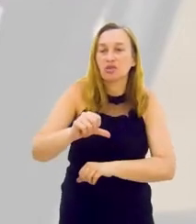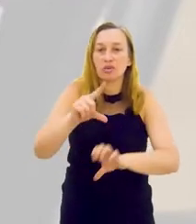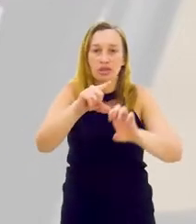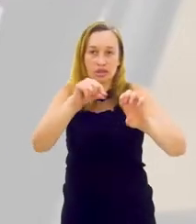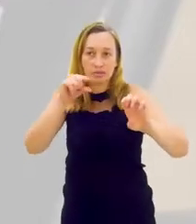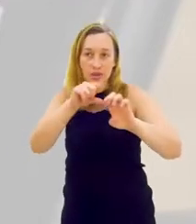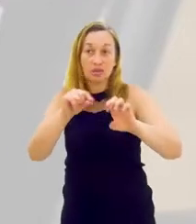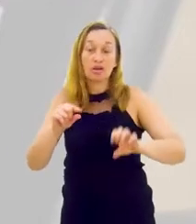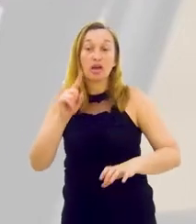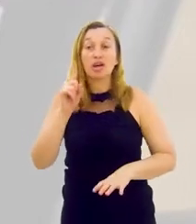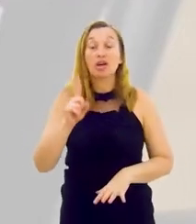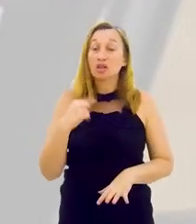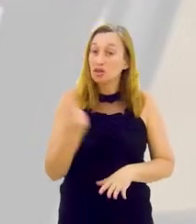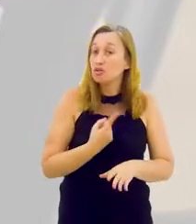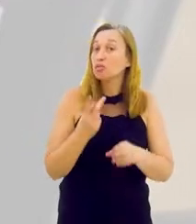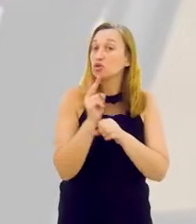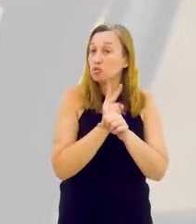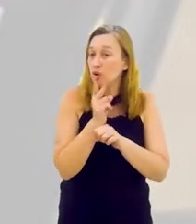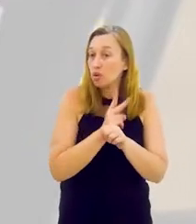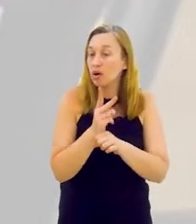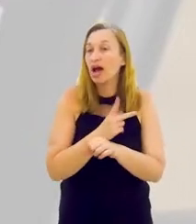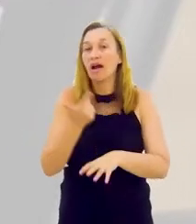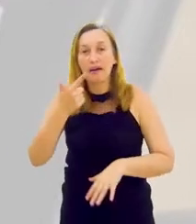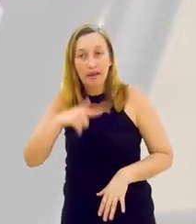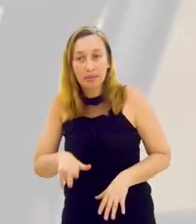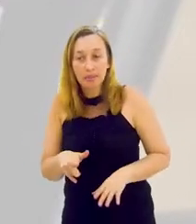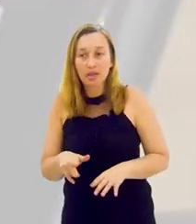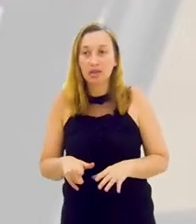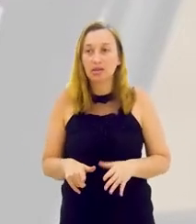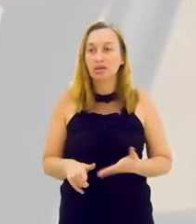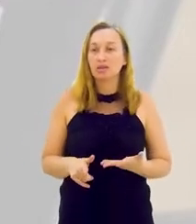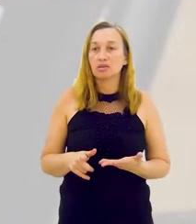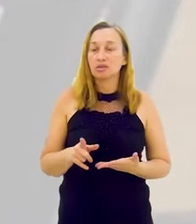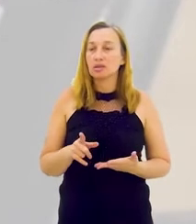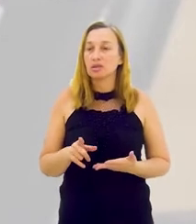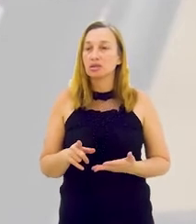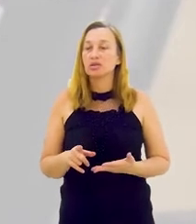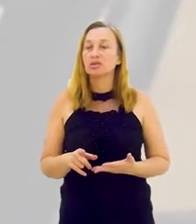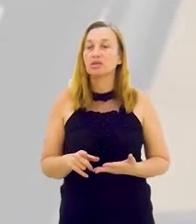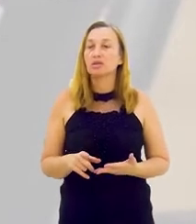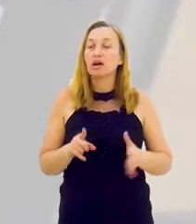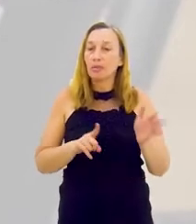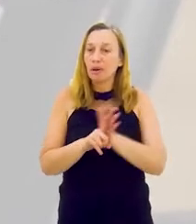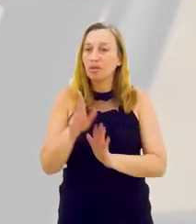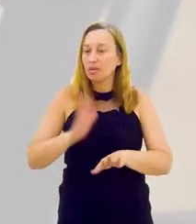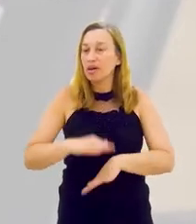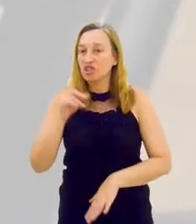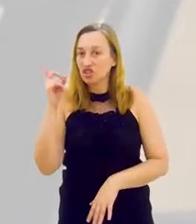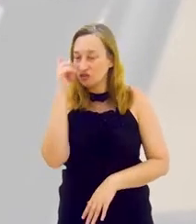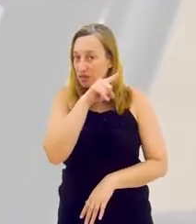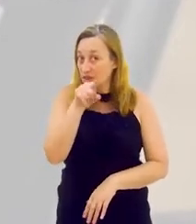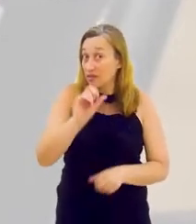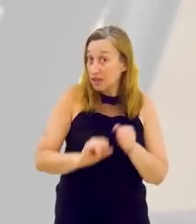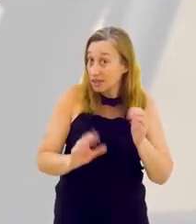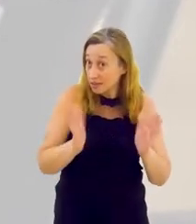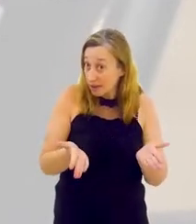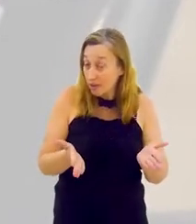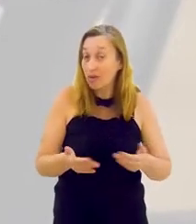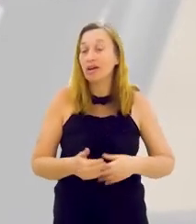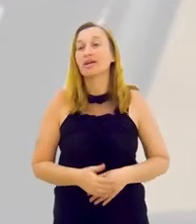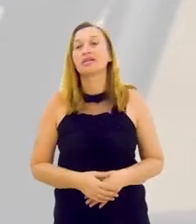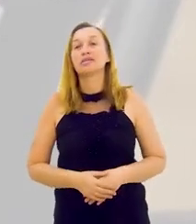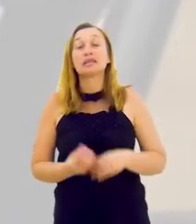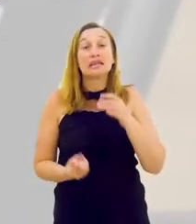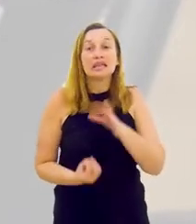transformadora empreendedora. É isso que a gente vai buscar, tá? Repito, não está pronto. Por isso que é a pergunta mais difícil que você fez até